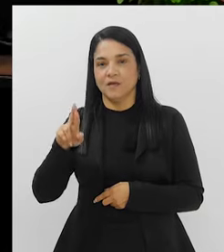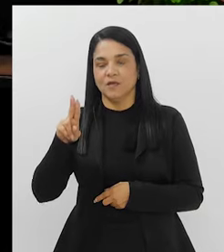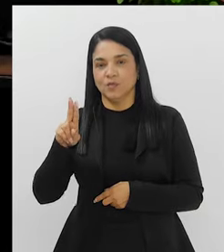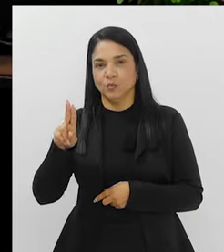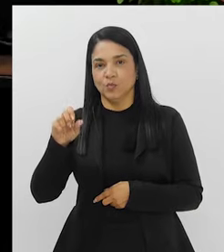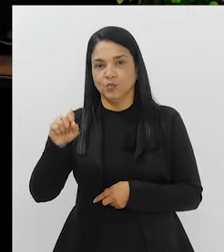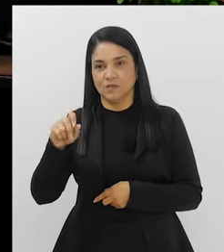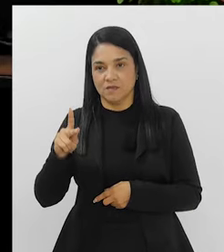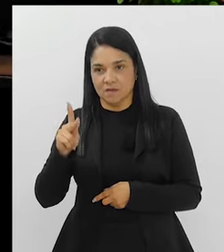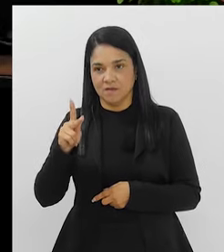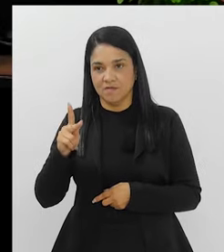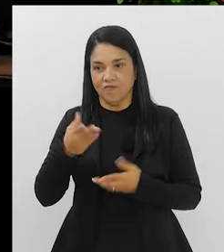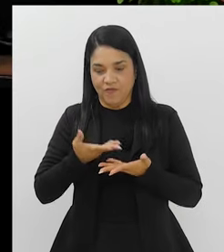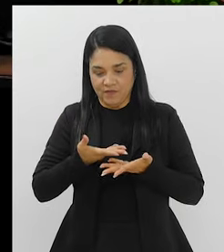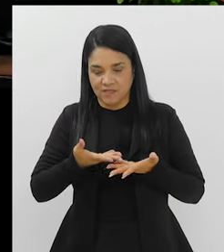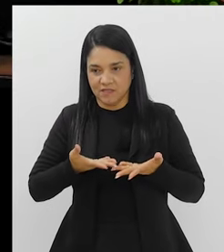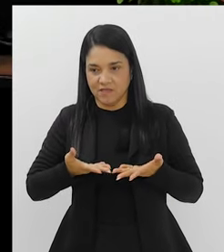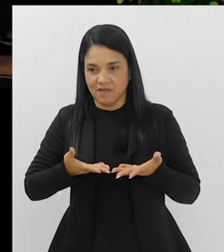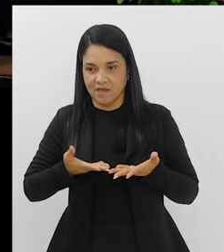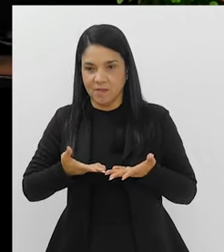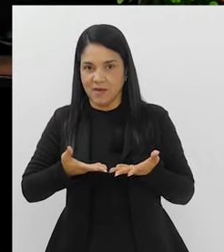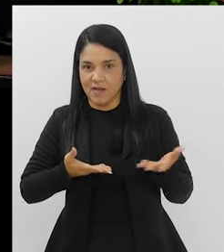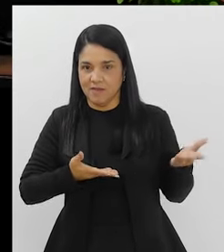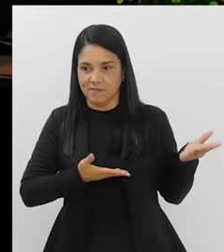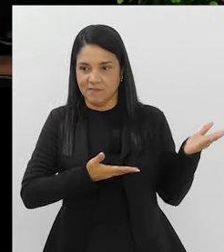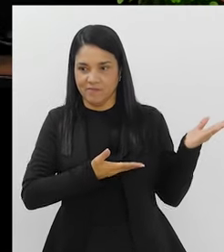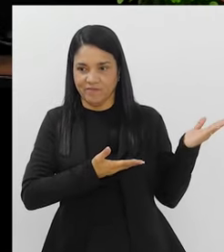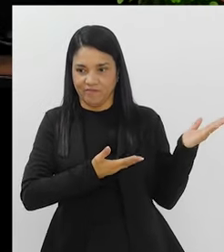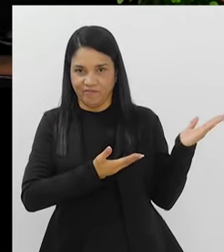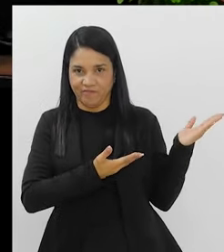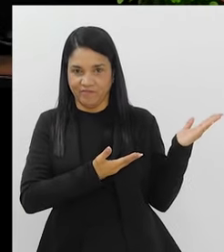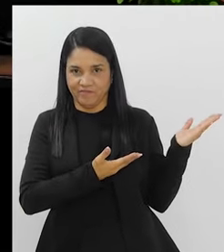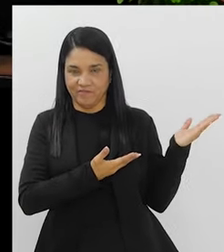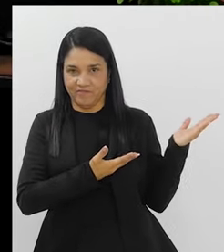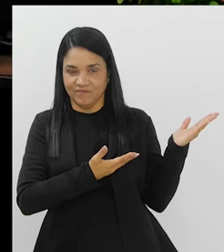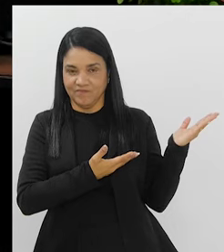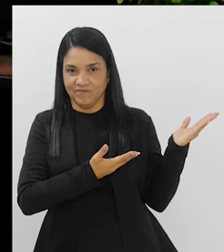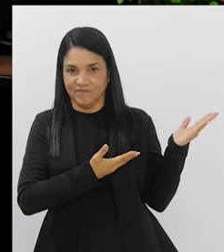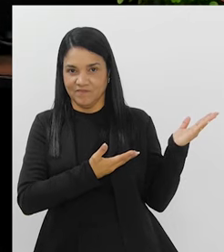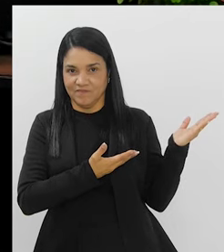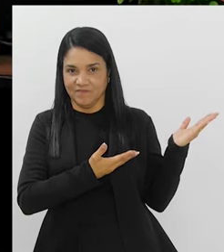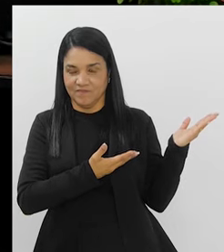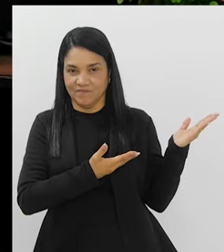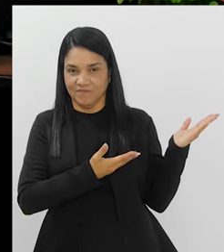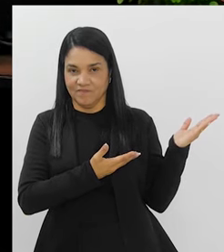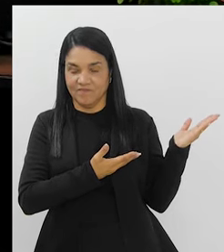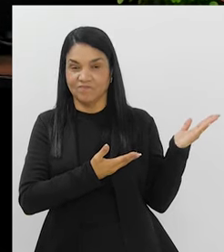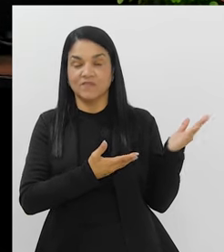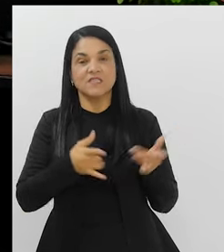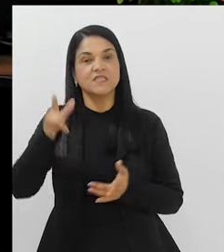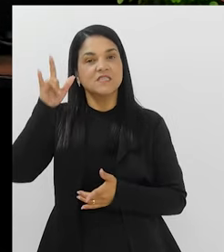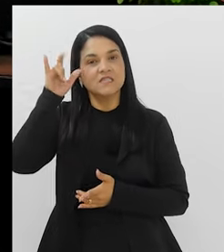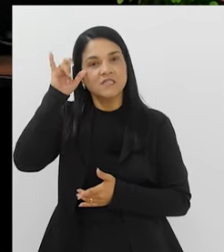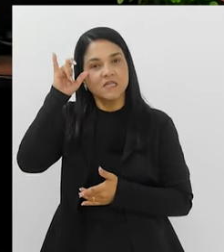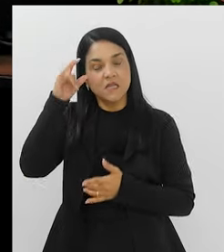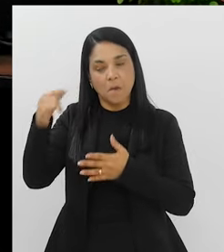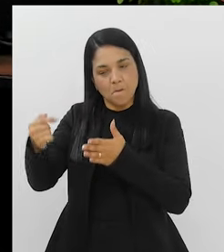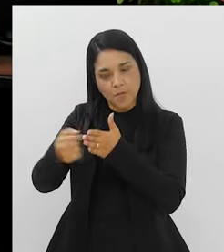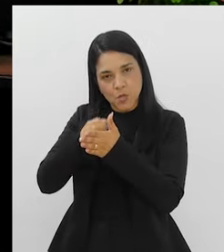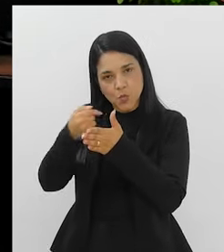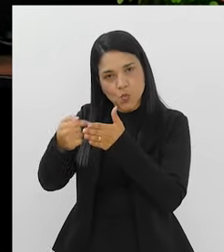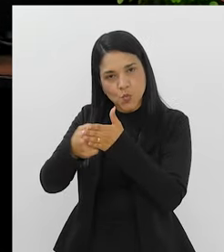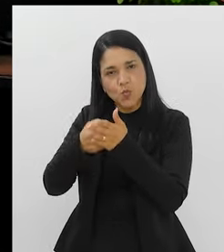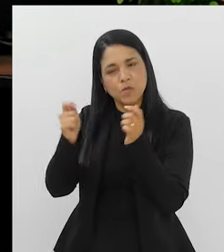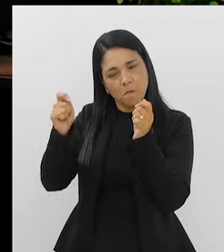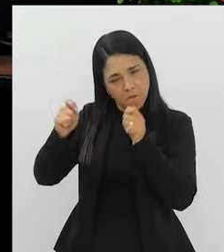Iamute. Mas o Instagram é doutoramarusca. Através desse Instagram, vocês podem mandar algumas